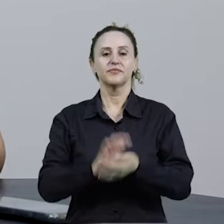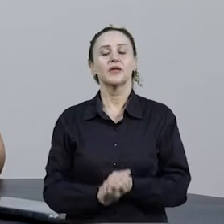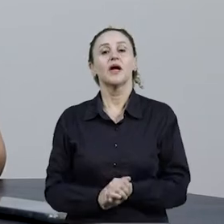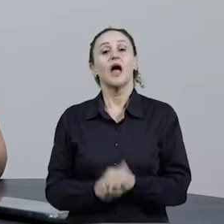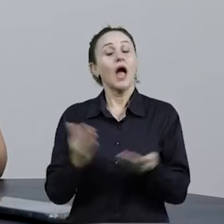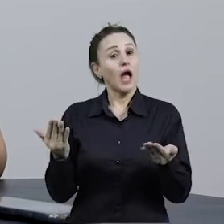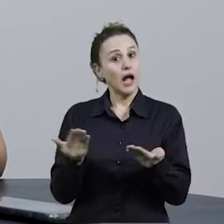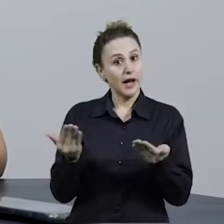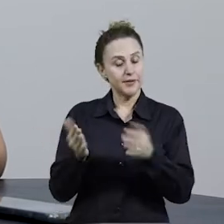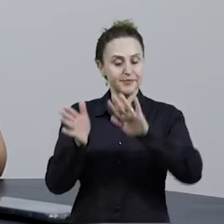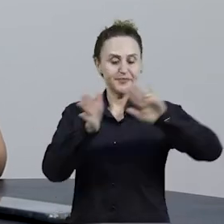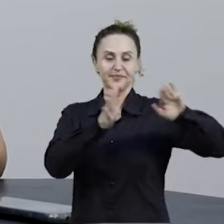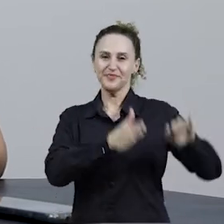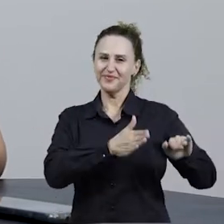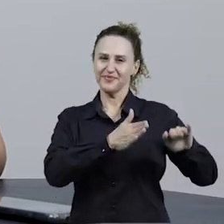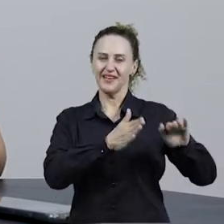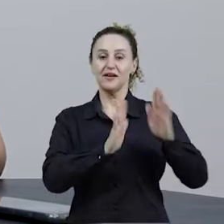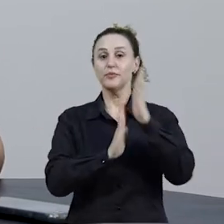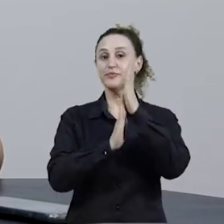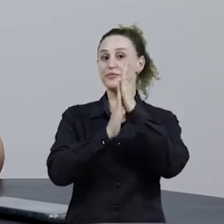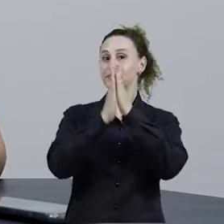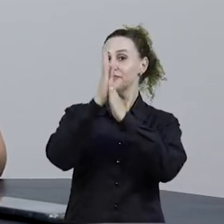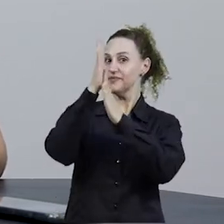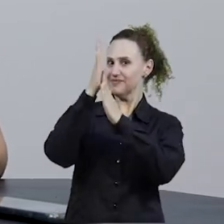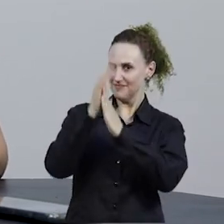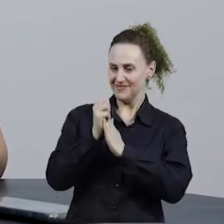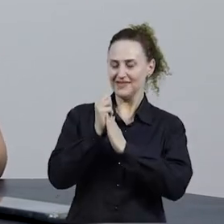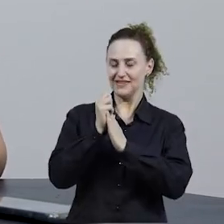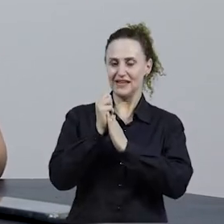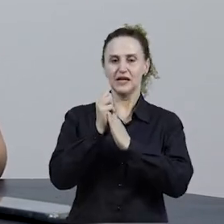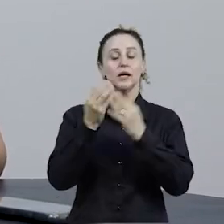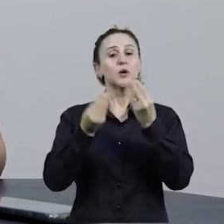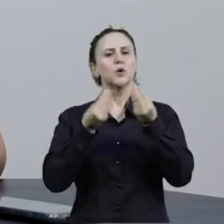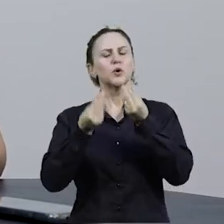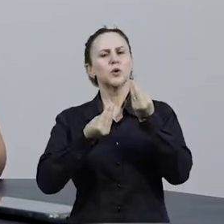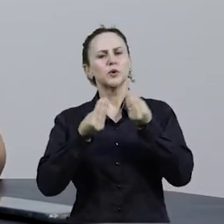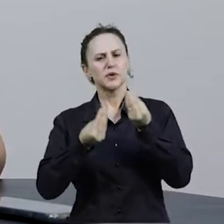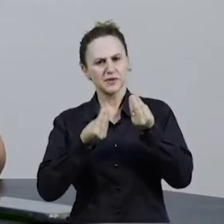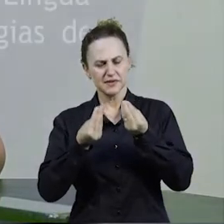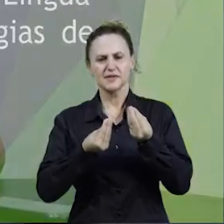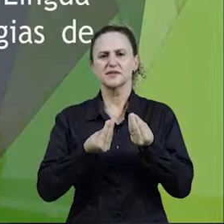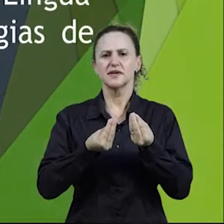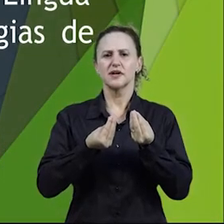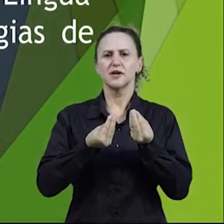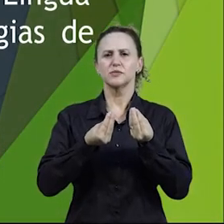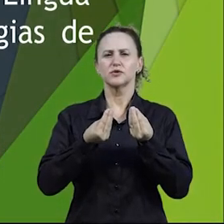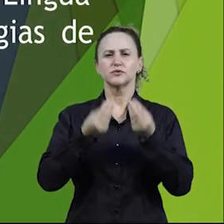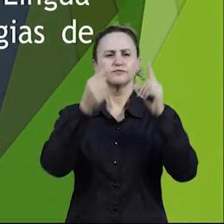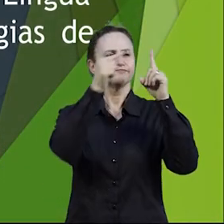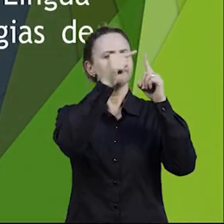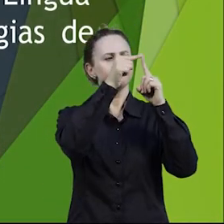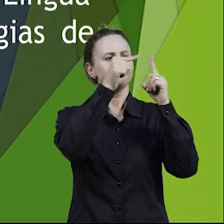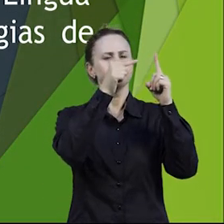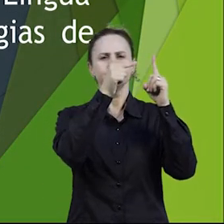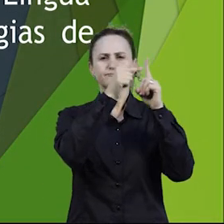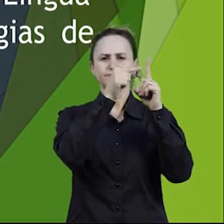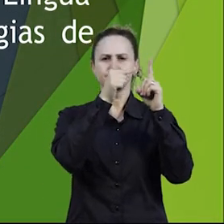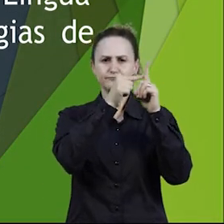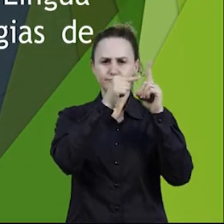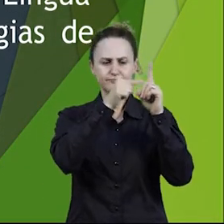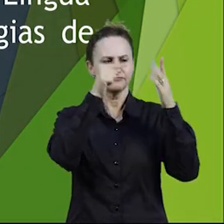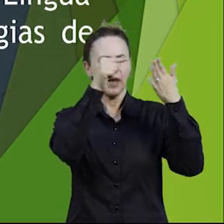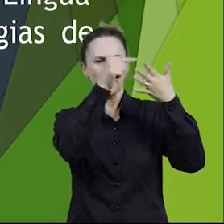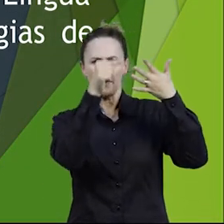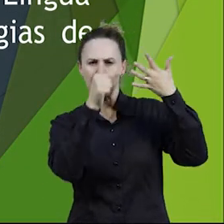Falando um pouquinho aqui da nossa ementa, olha, então nós temos como subsídios teórico-práticos para o ensino de língua